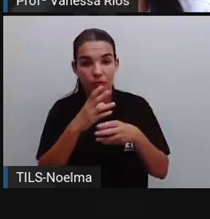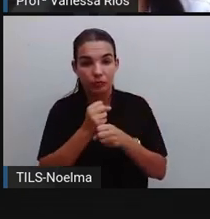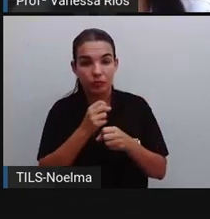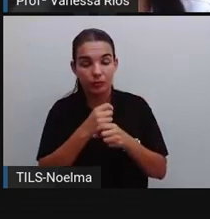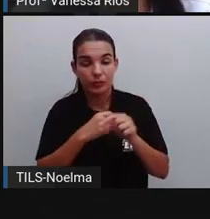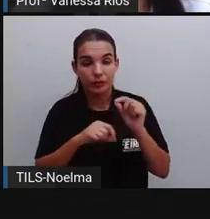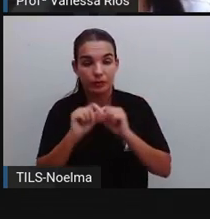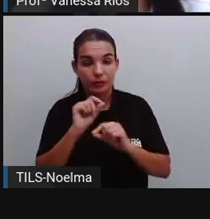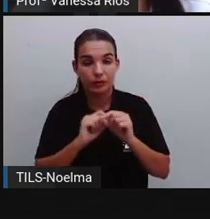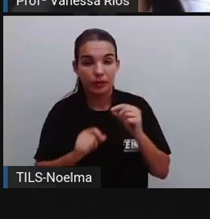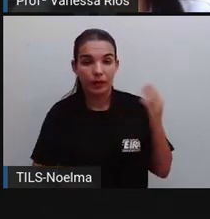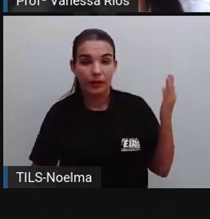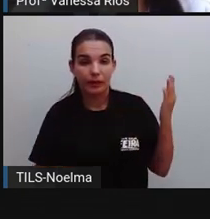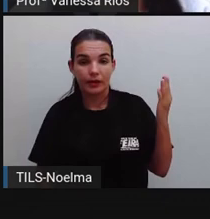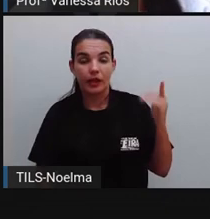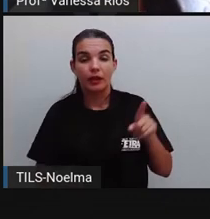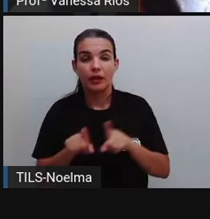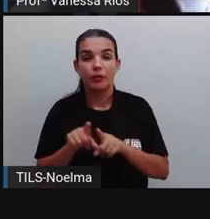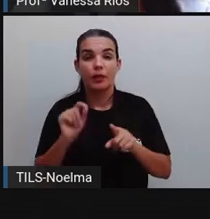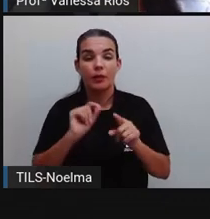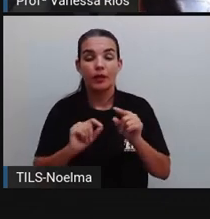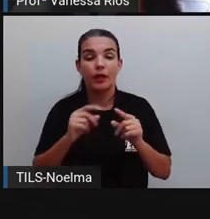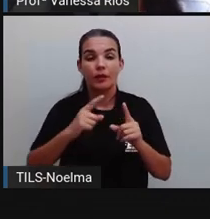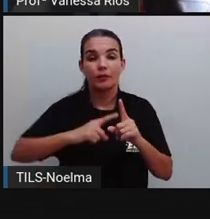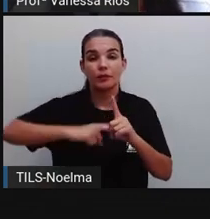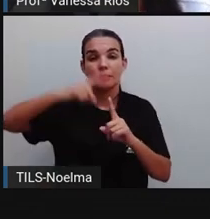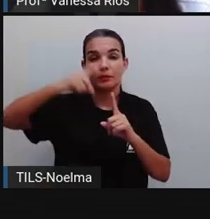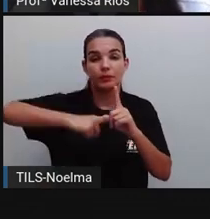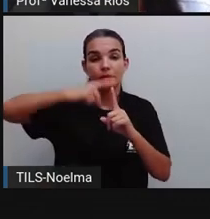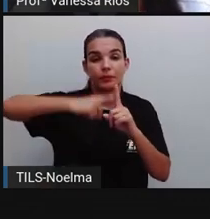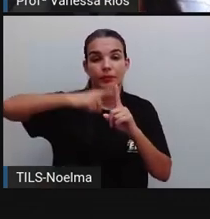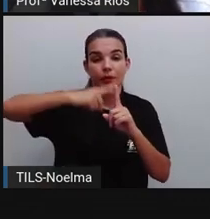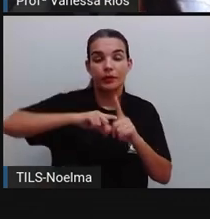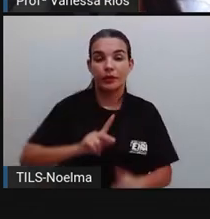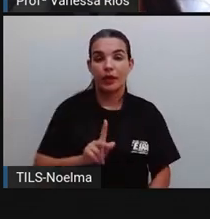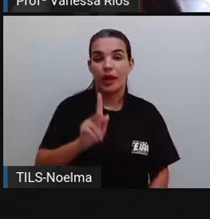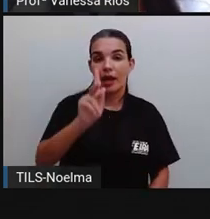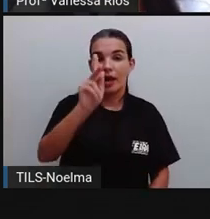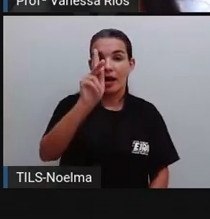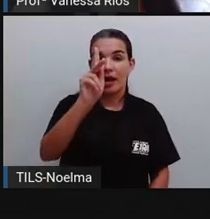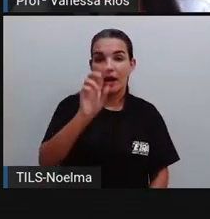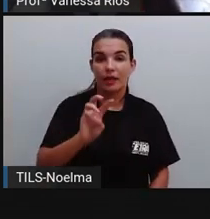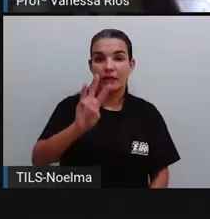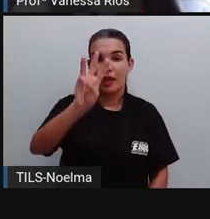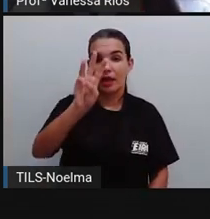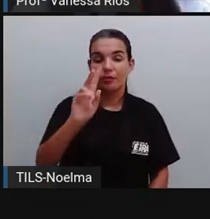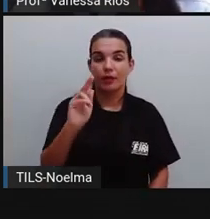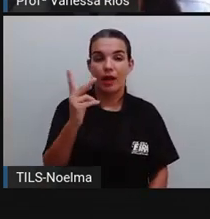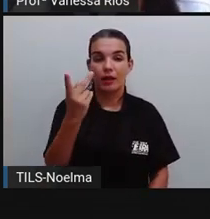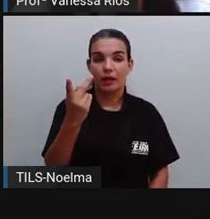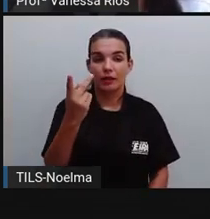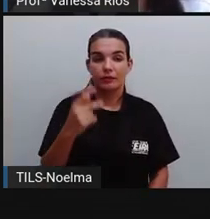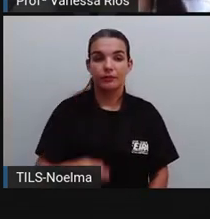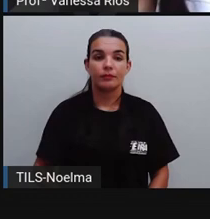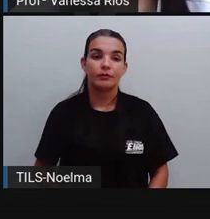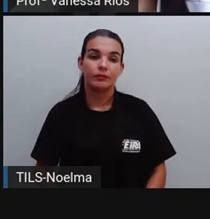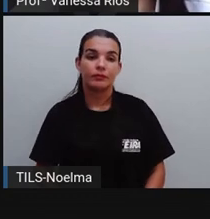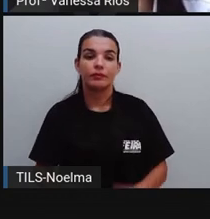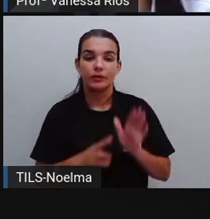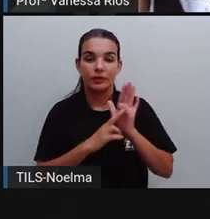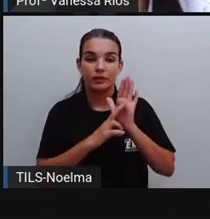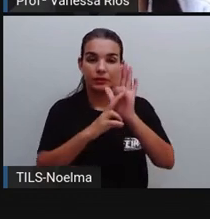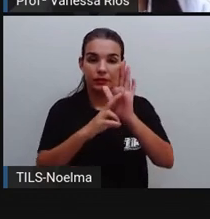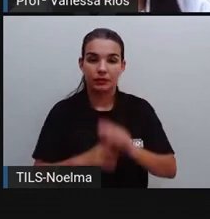elétrica é medido em quilowatts hora. Por isso, aparece aqui o K, o W e a letra H, que representa aí